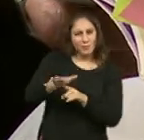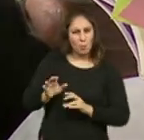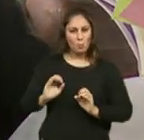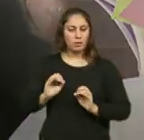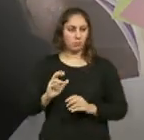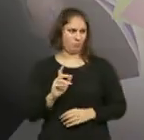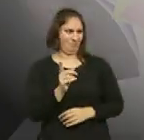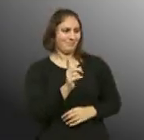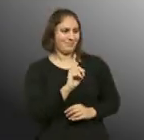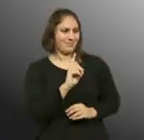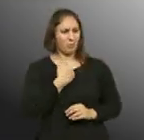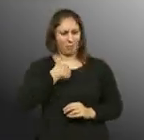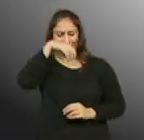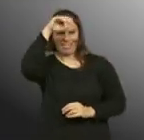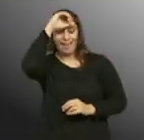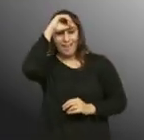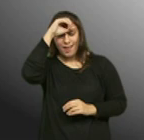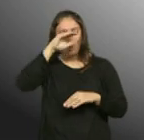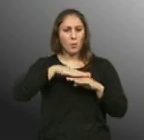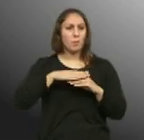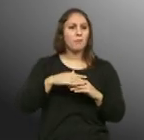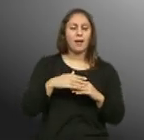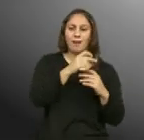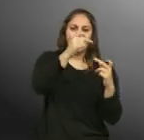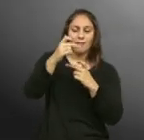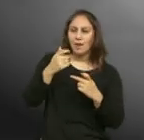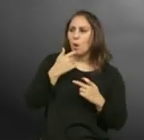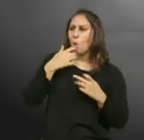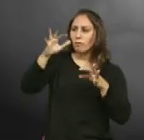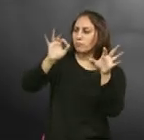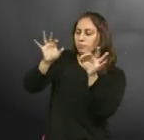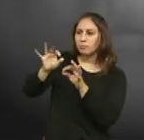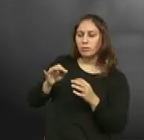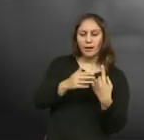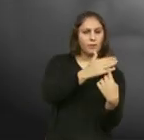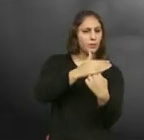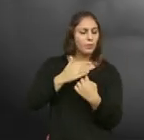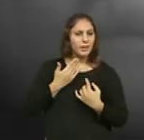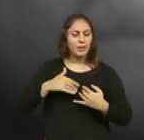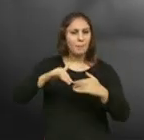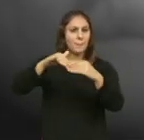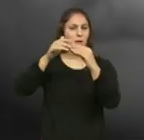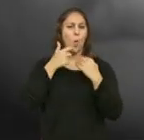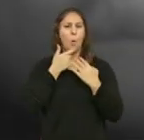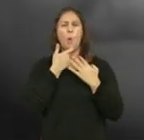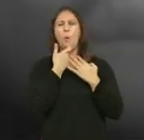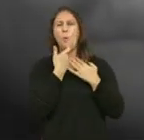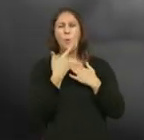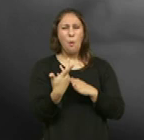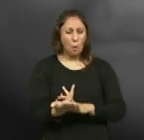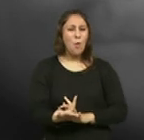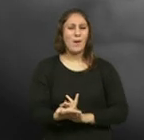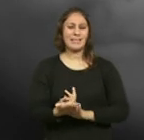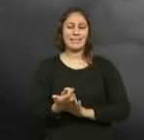nada. Não, não tenho nada dessa noção, até porque eu tenho tantas referências, tantas influências, tantas camadas, tantas citações